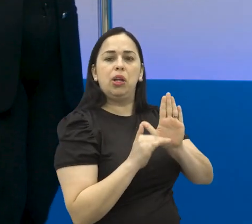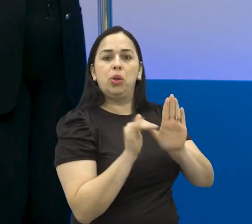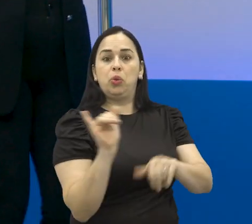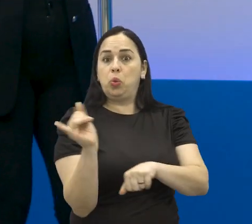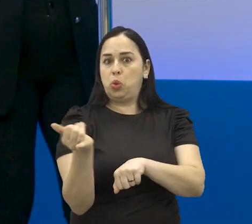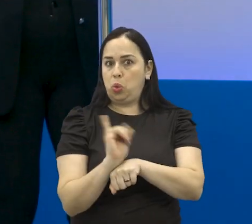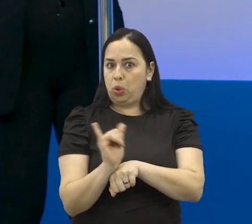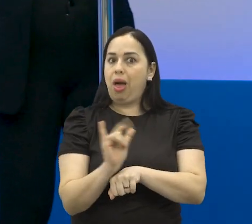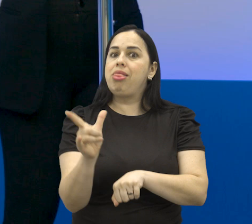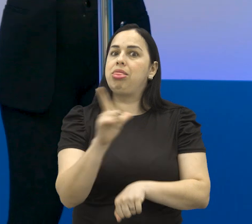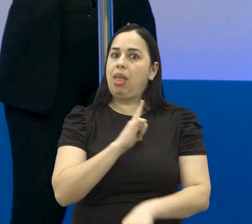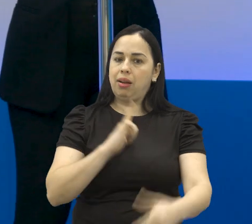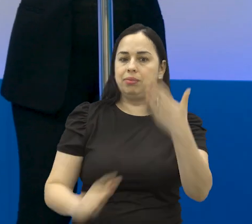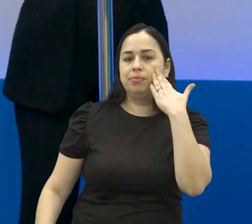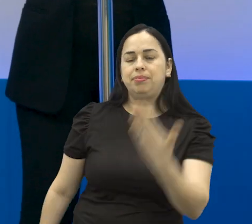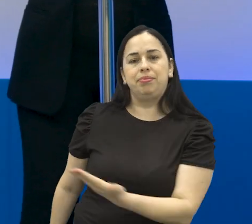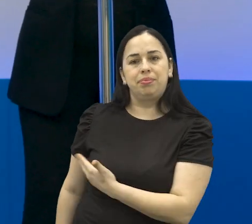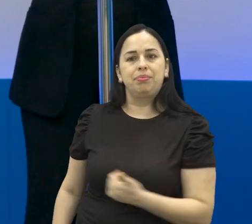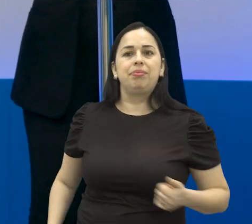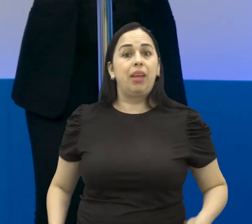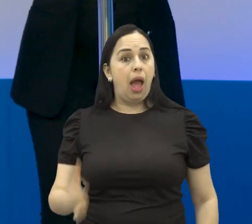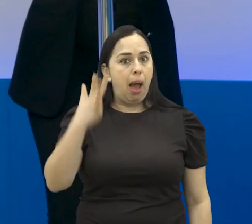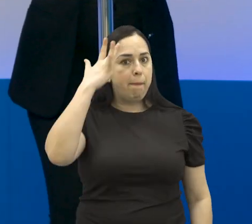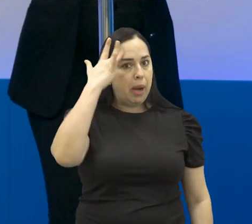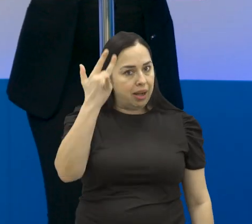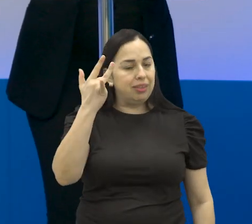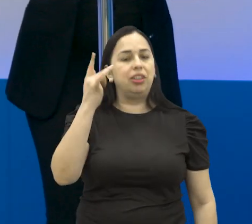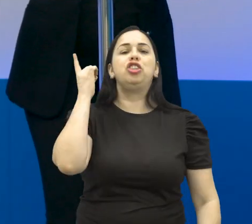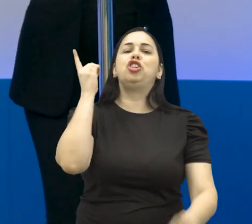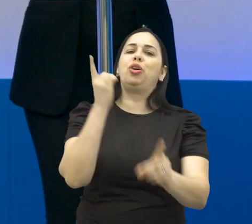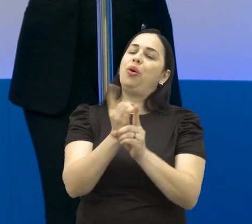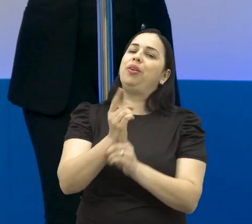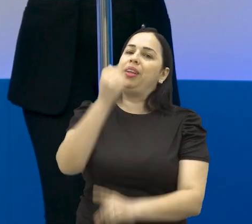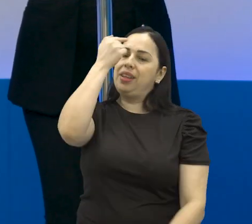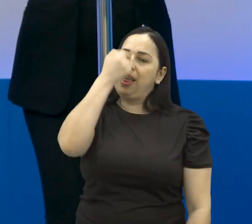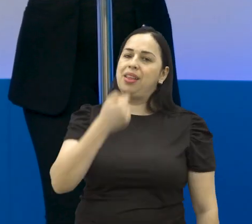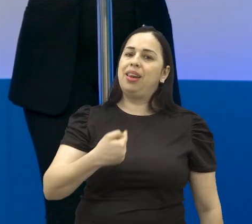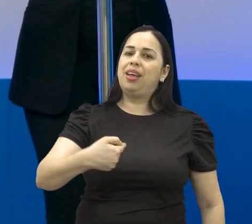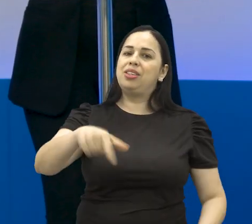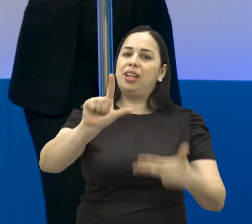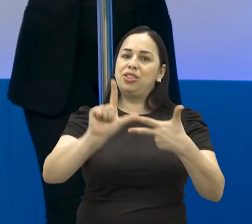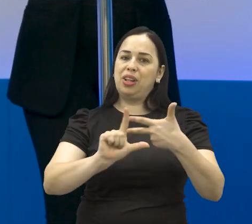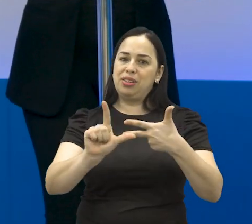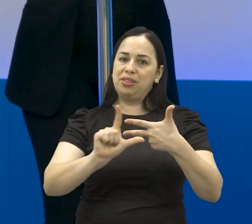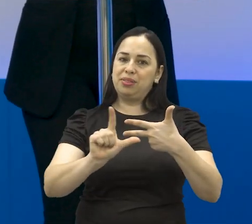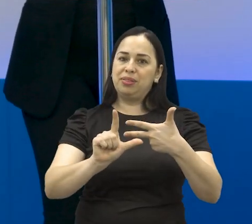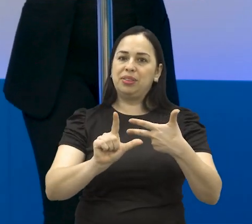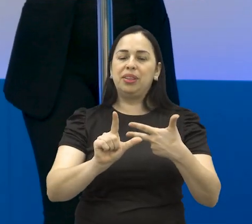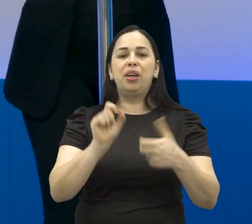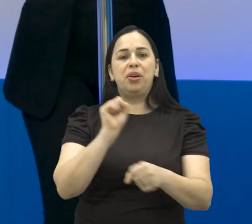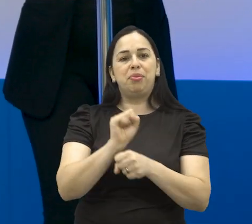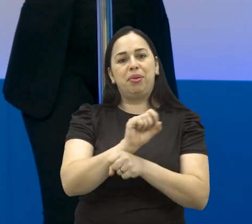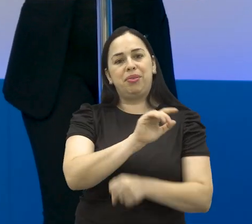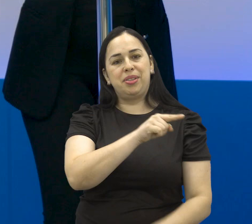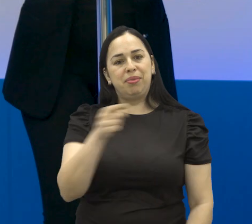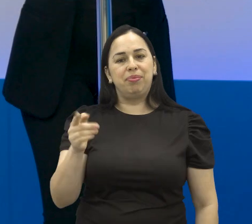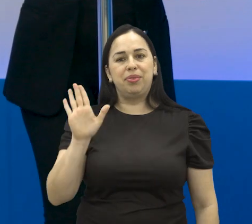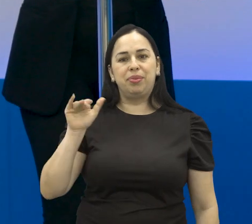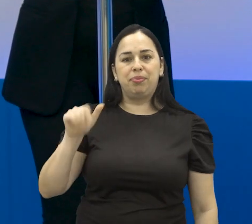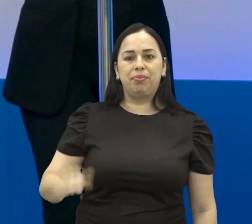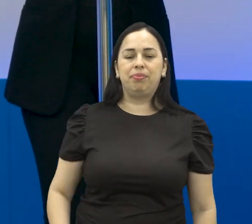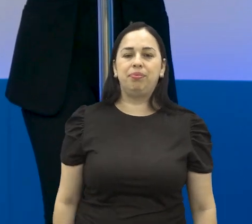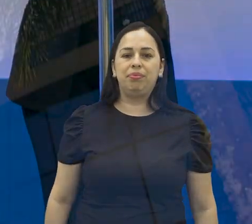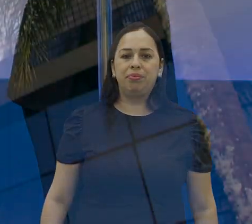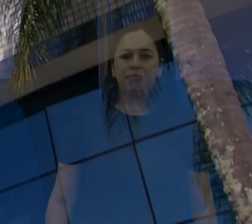disponível no YouTube TV Câmara SJC. Amanhã o nosso encontro é no Semana Legislativa. Eu te espero.